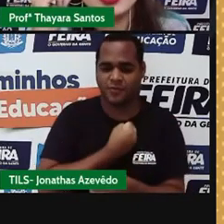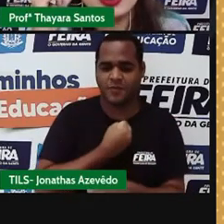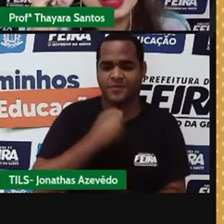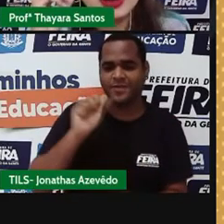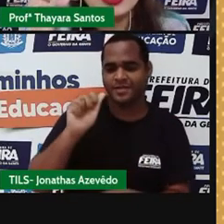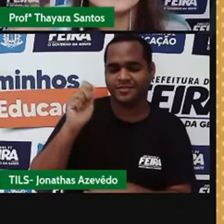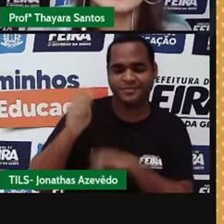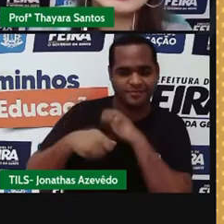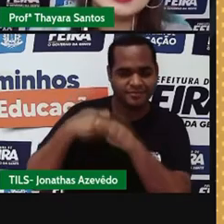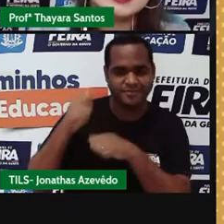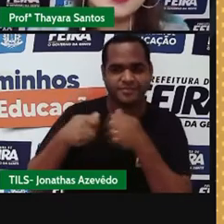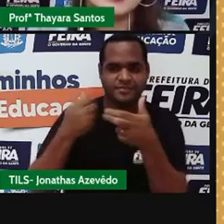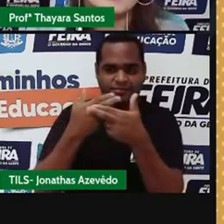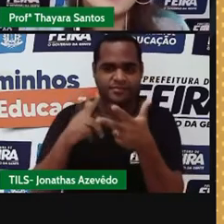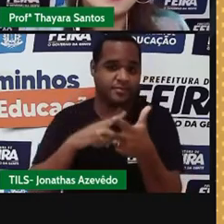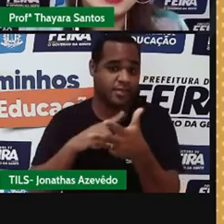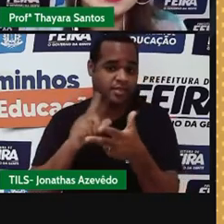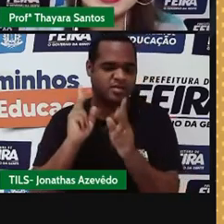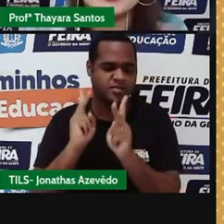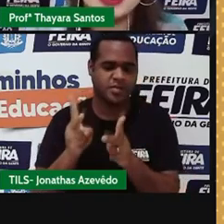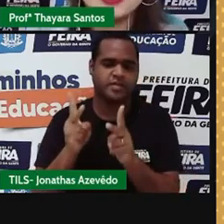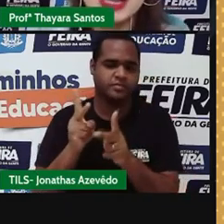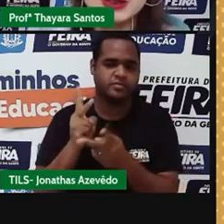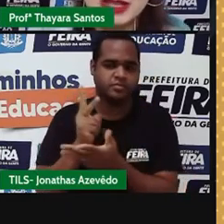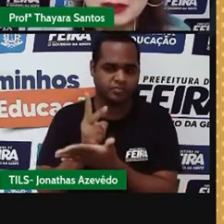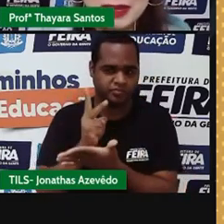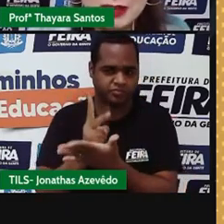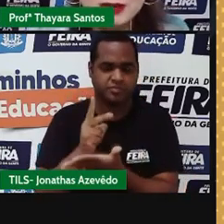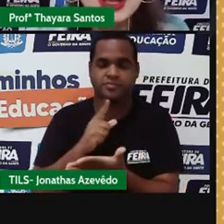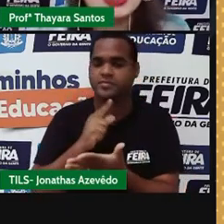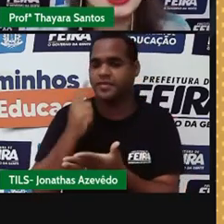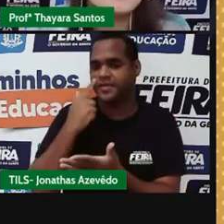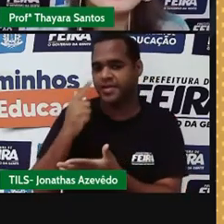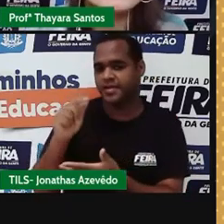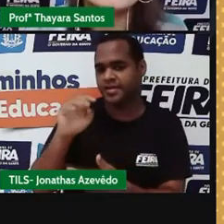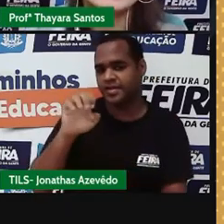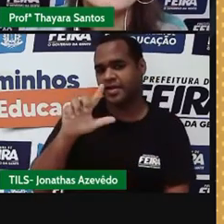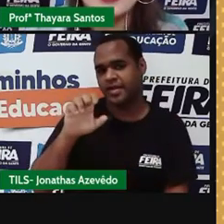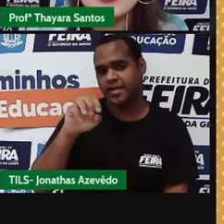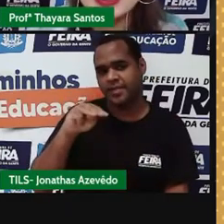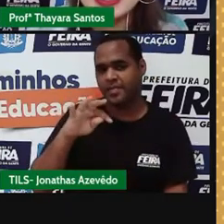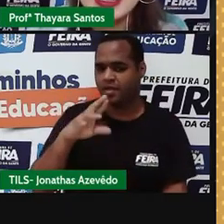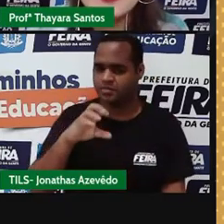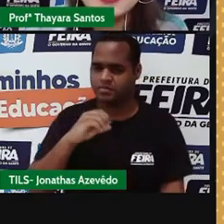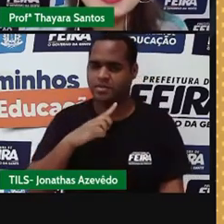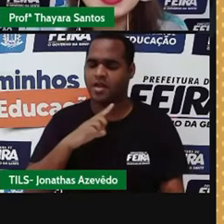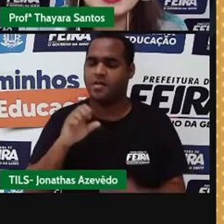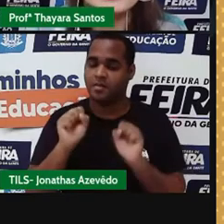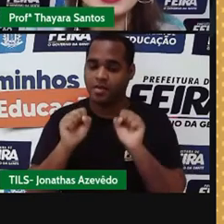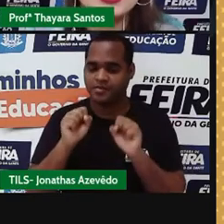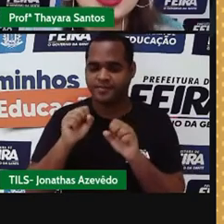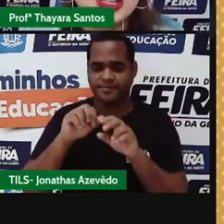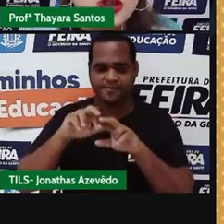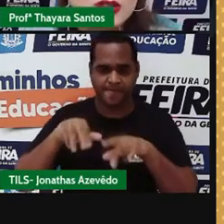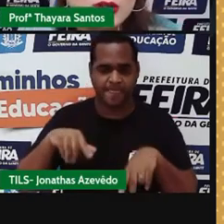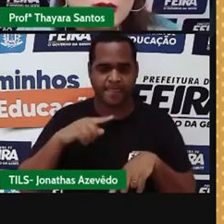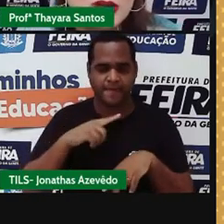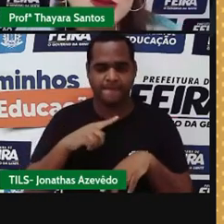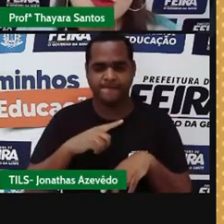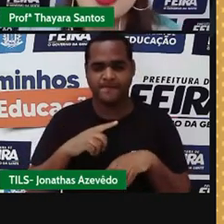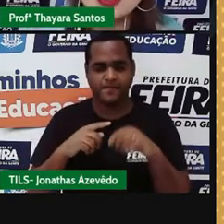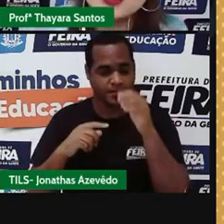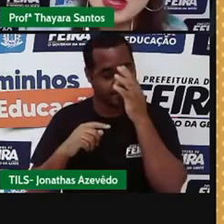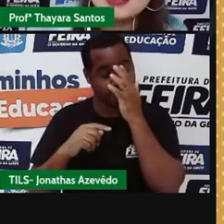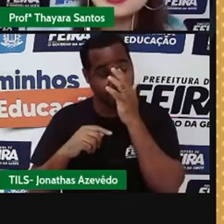Número atômico vai estar sempre aparecendo lá do lado do elemento. A posição dele vai variar. Nesse caso aqui, gente tem dois